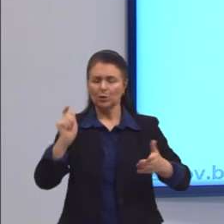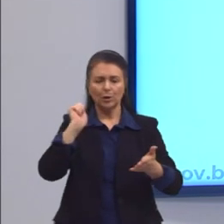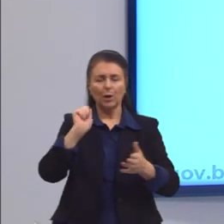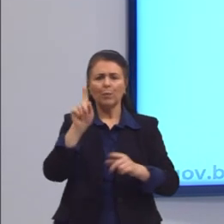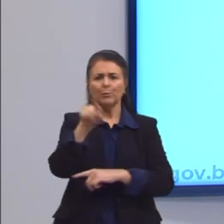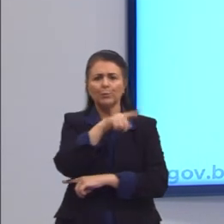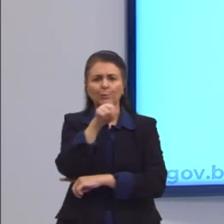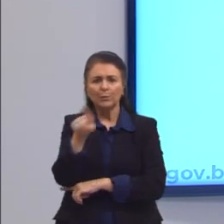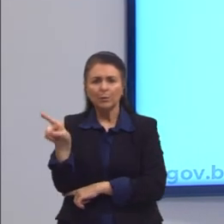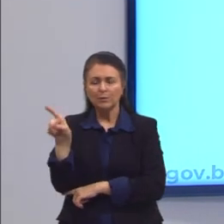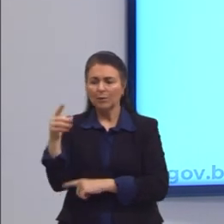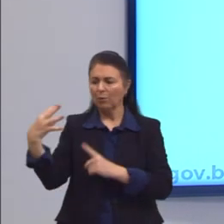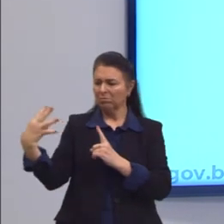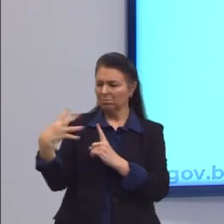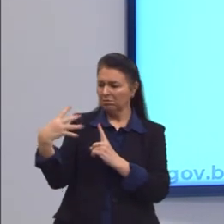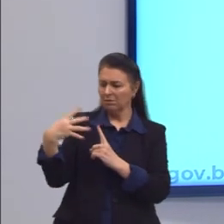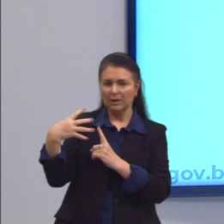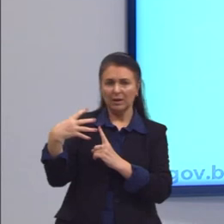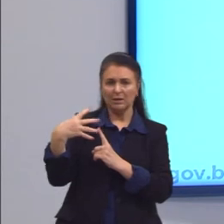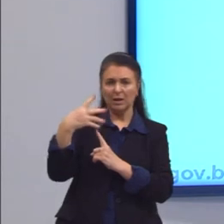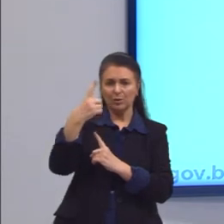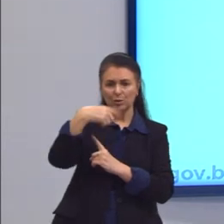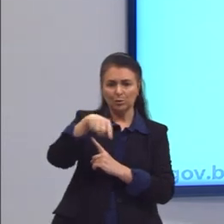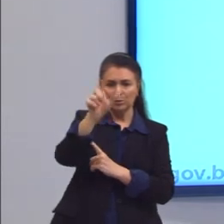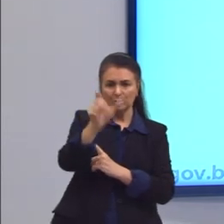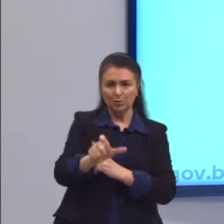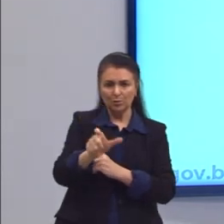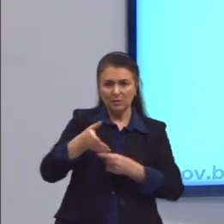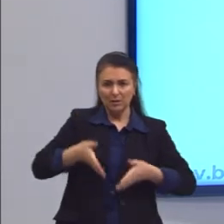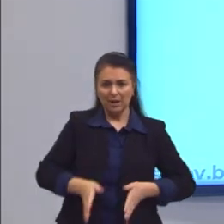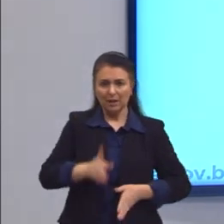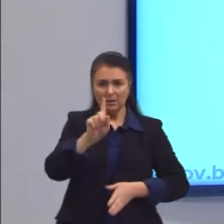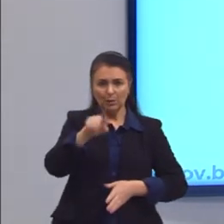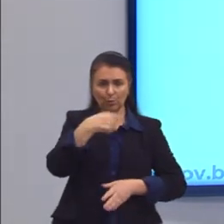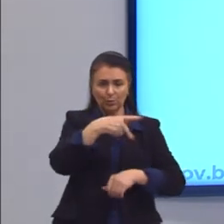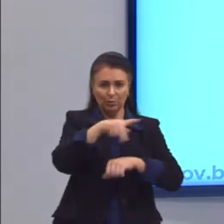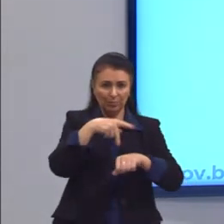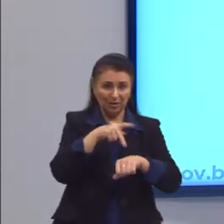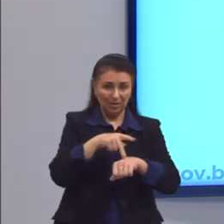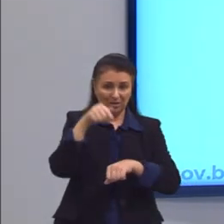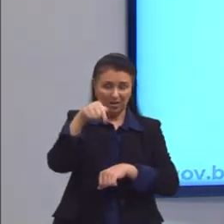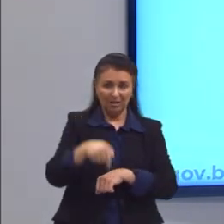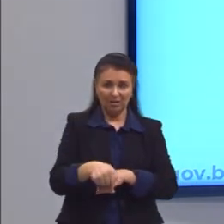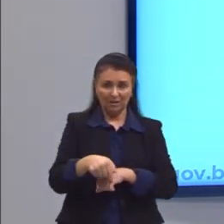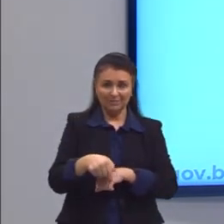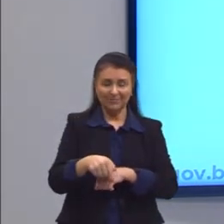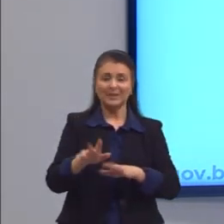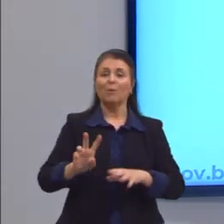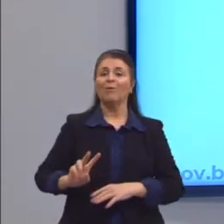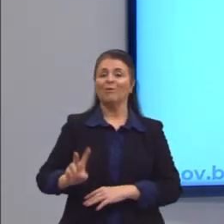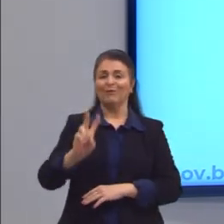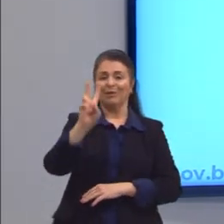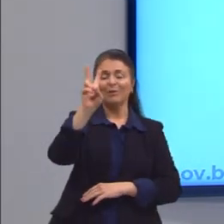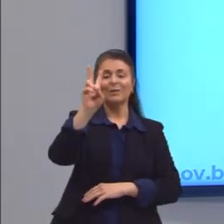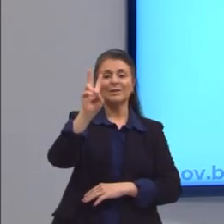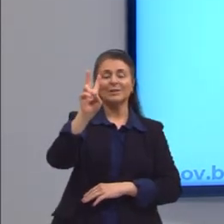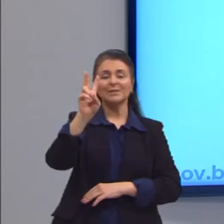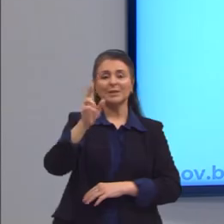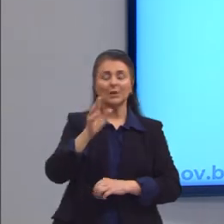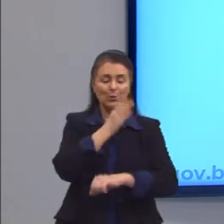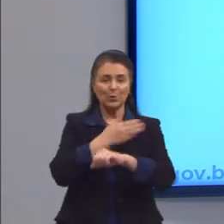de interferência de estrangeiros em nossa pátria, também não, né? Então, valores e costumes partilhados pela maioria